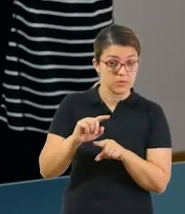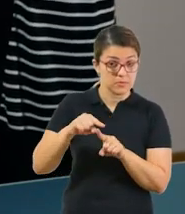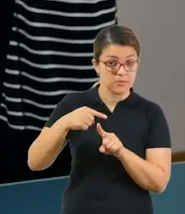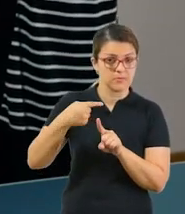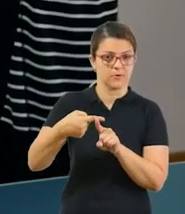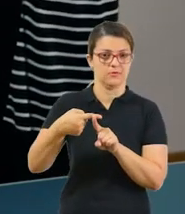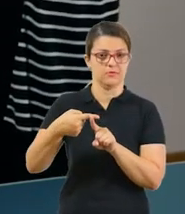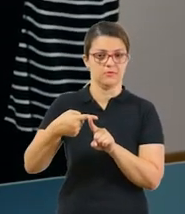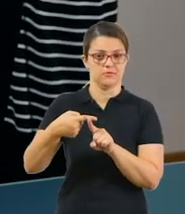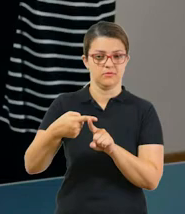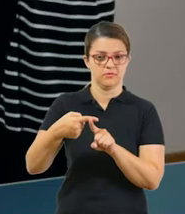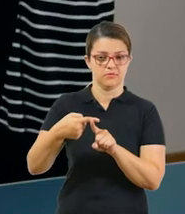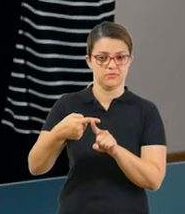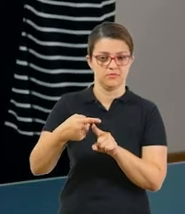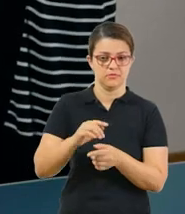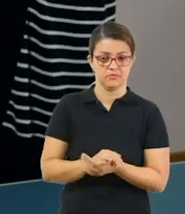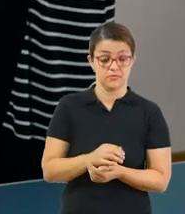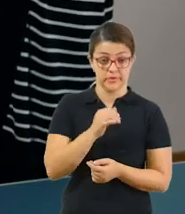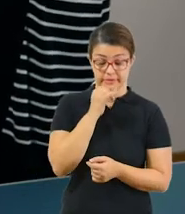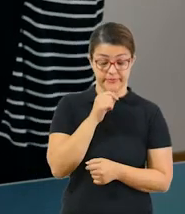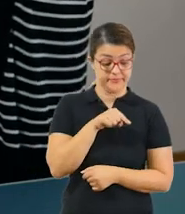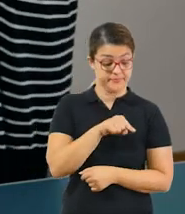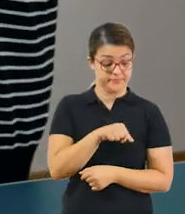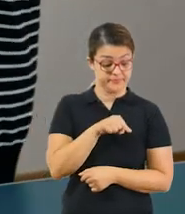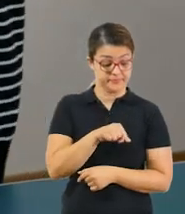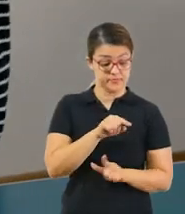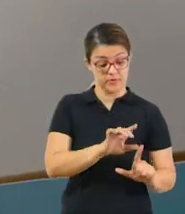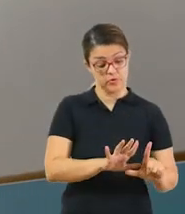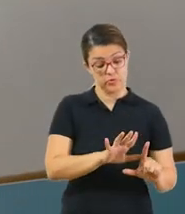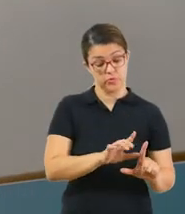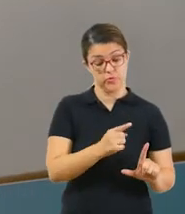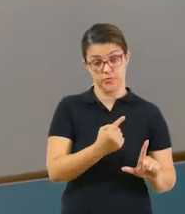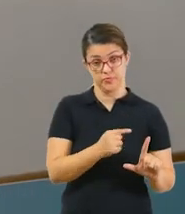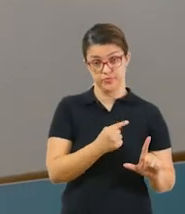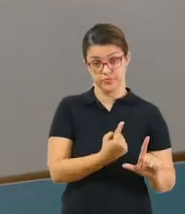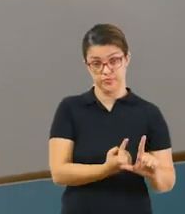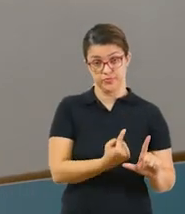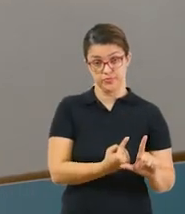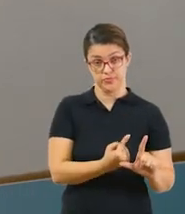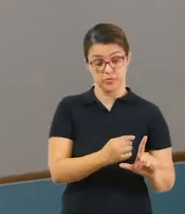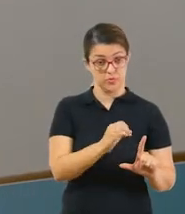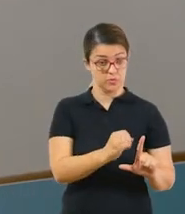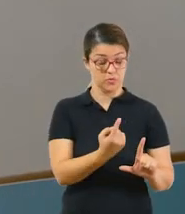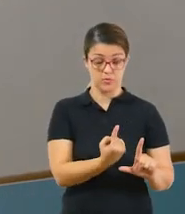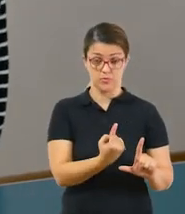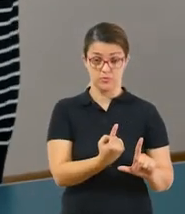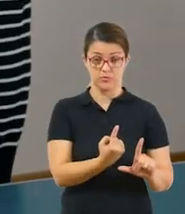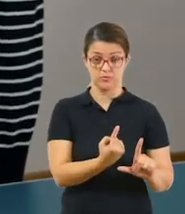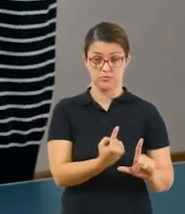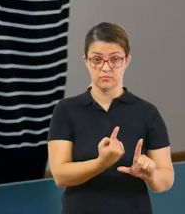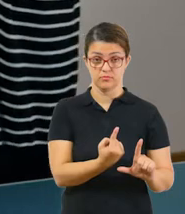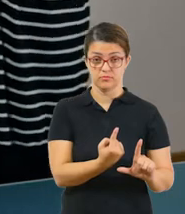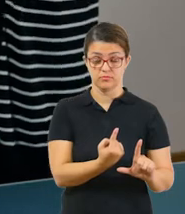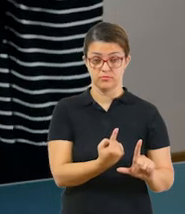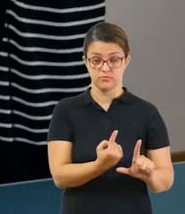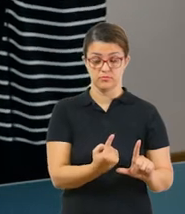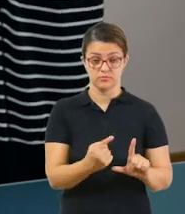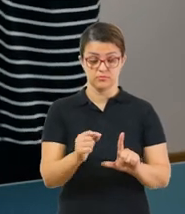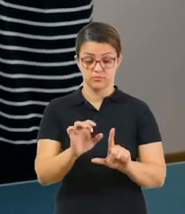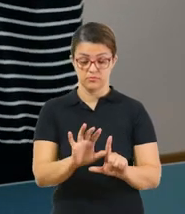a mais de uma para outra. Por exemplo, aqui na primeira, no número um, nós temos uma carinha.